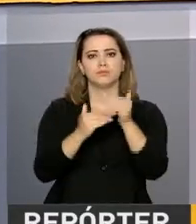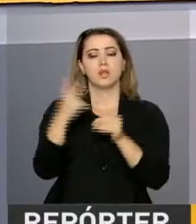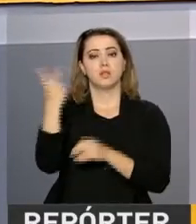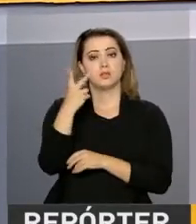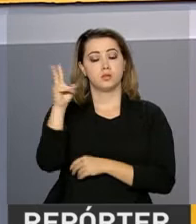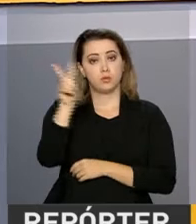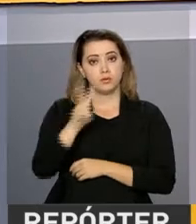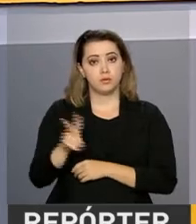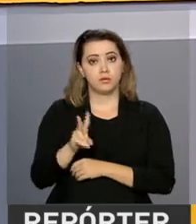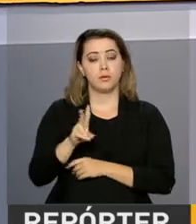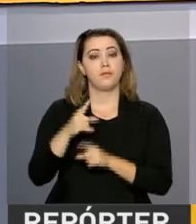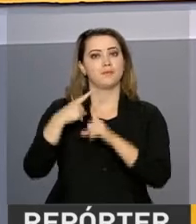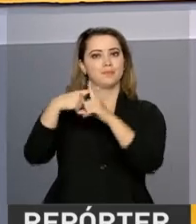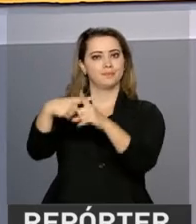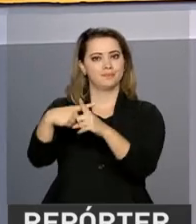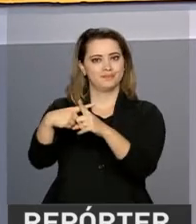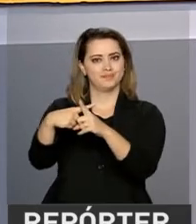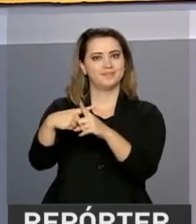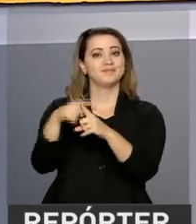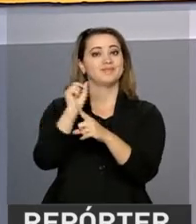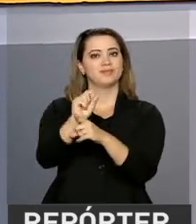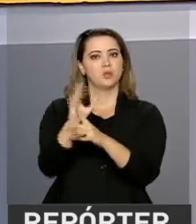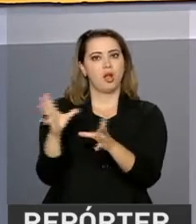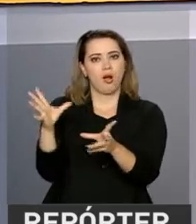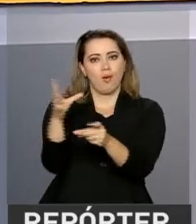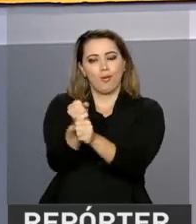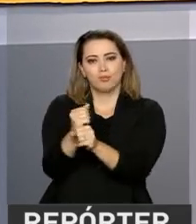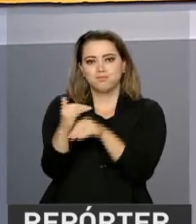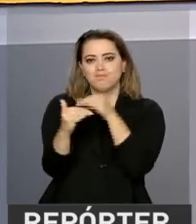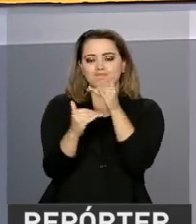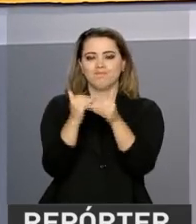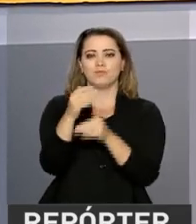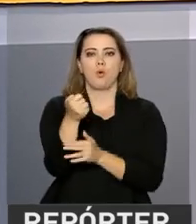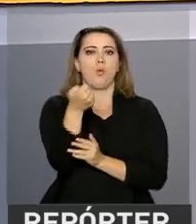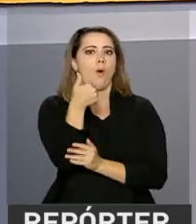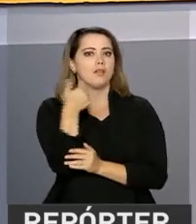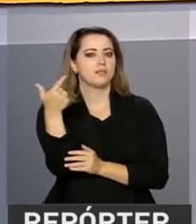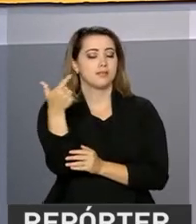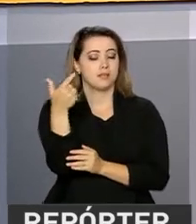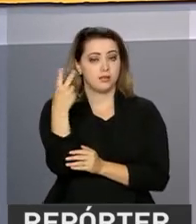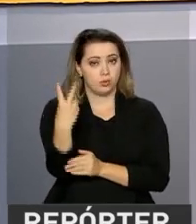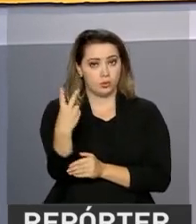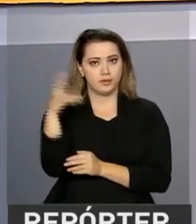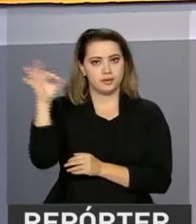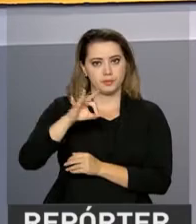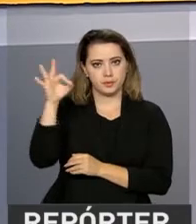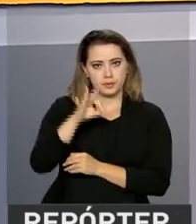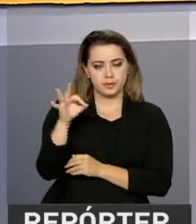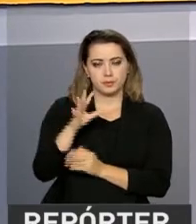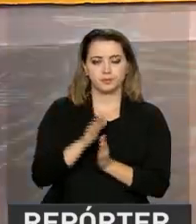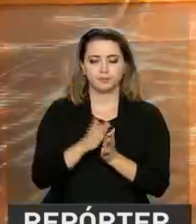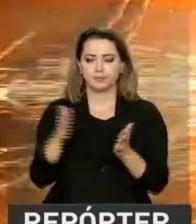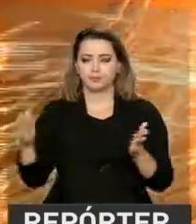segunda taxa positiva consecutiva e acumula um crescimento de quase 2% no período.